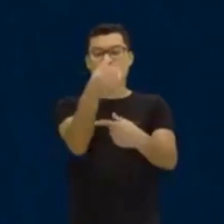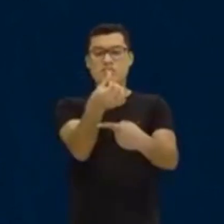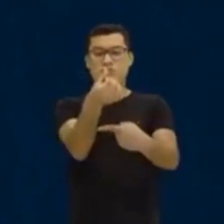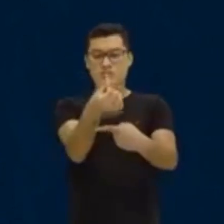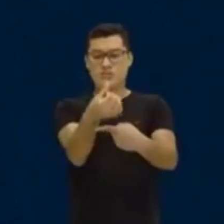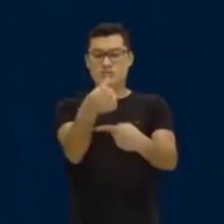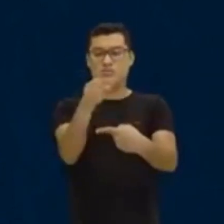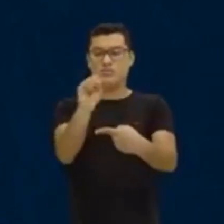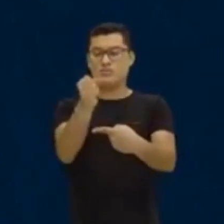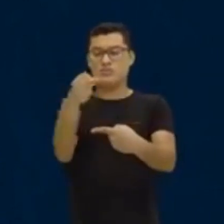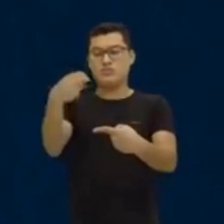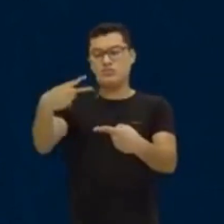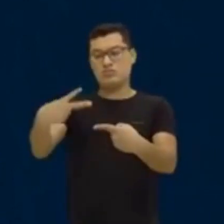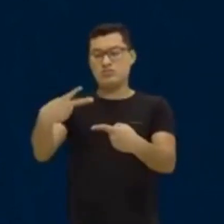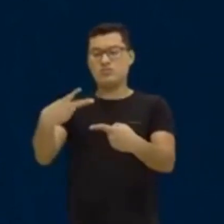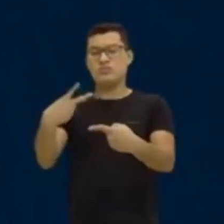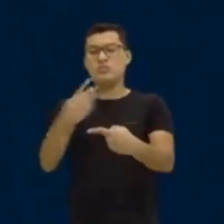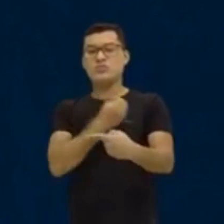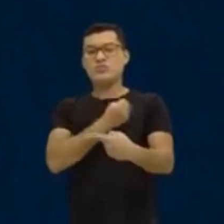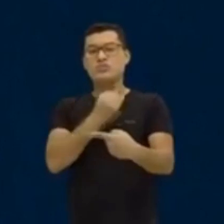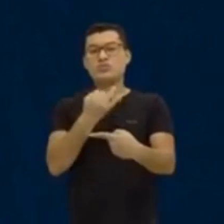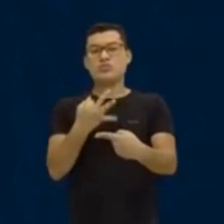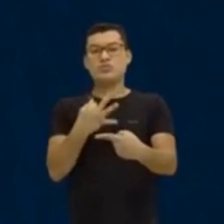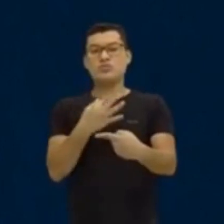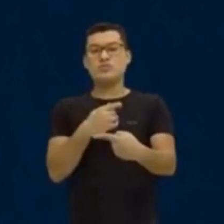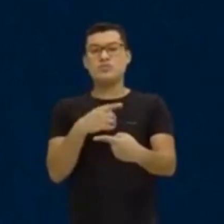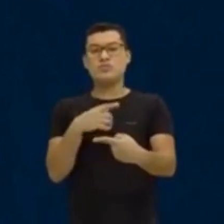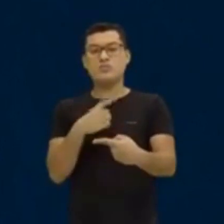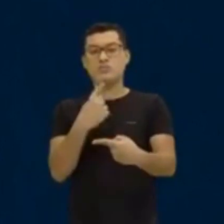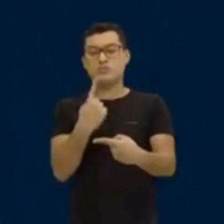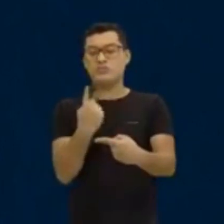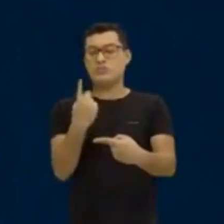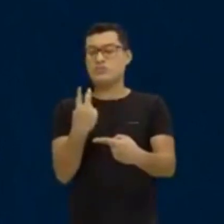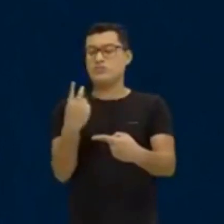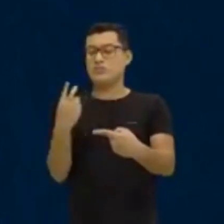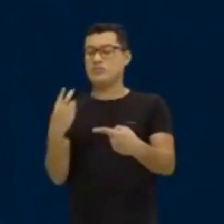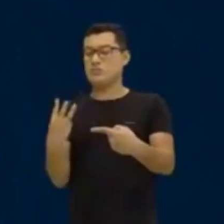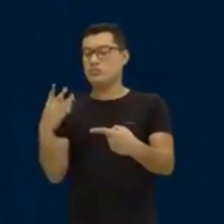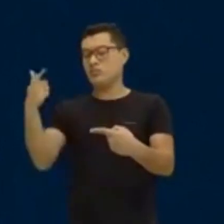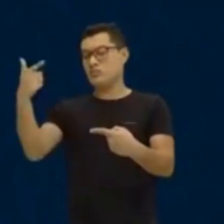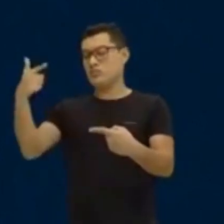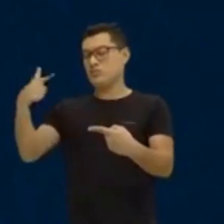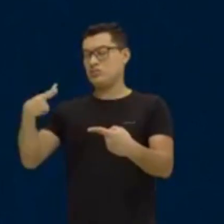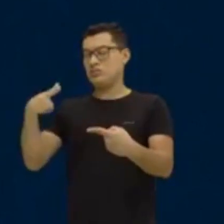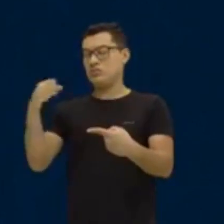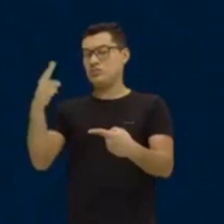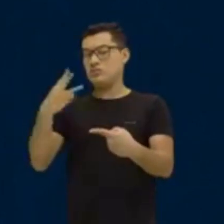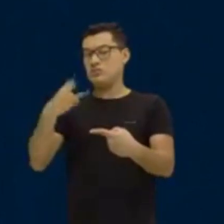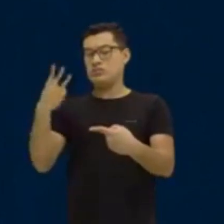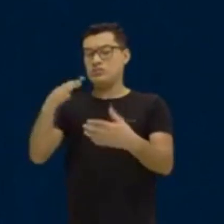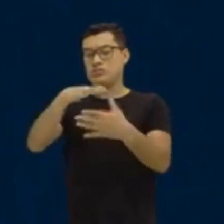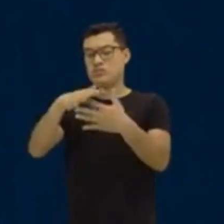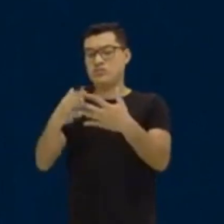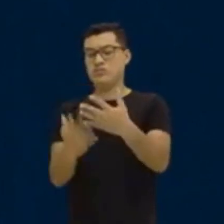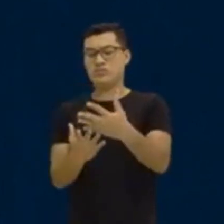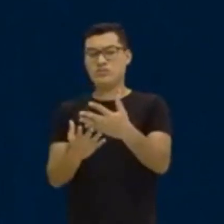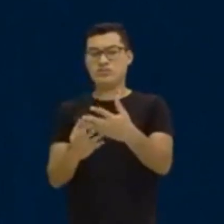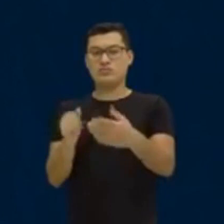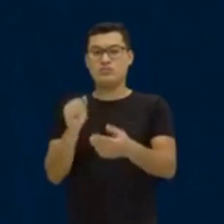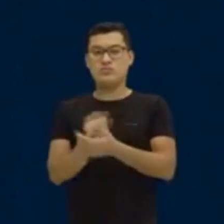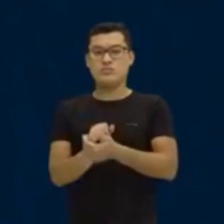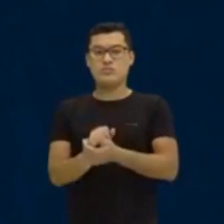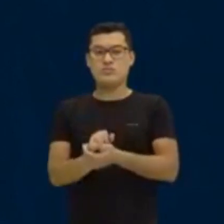Fração. Quantos estão se repetindo? Ah, tem 1, tem 2, tem 3 caras que estão se repetindo. Então, é 9,